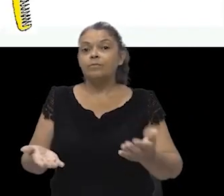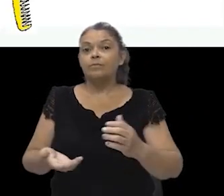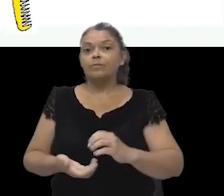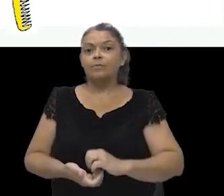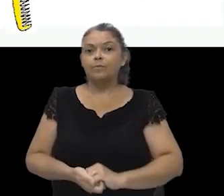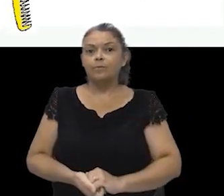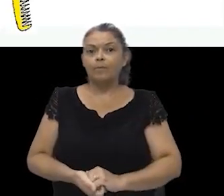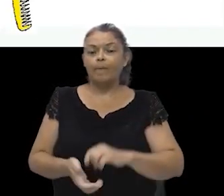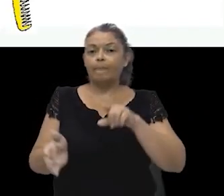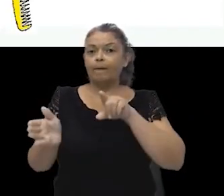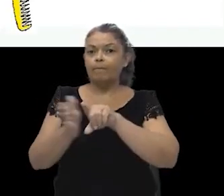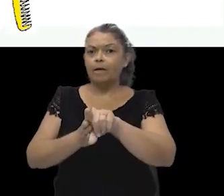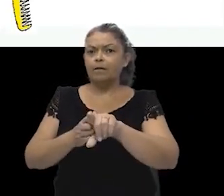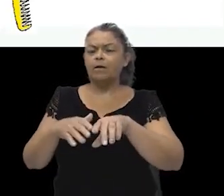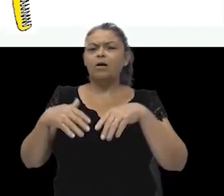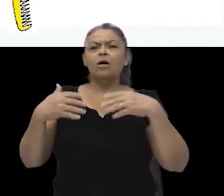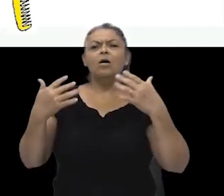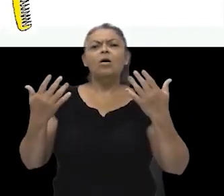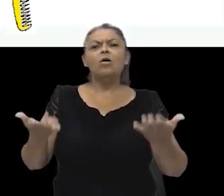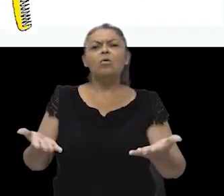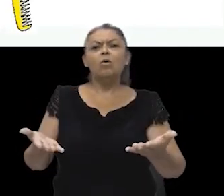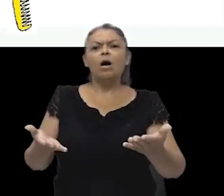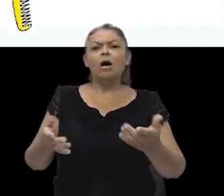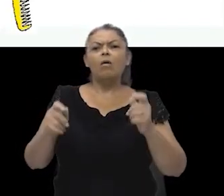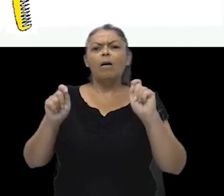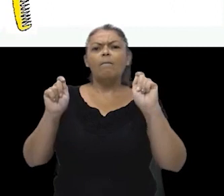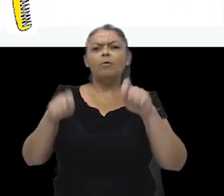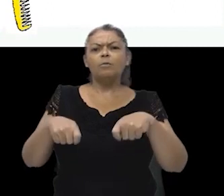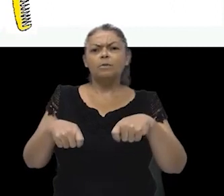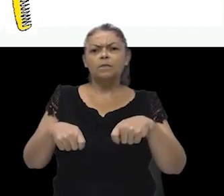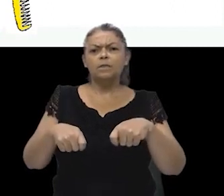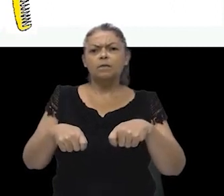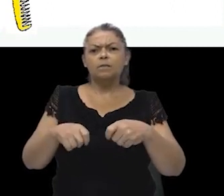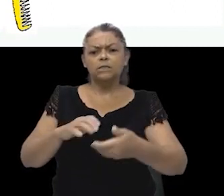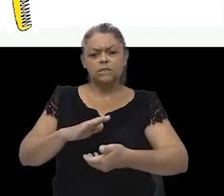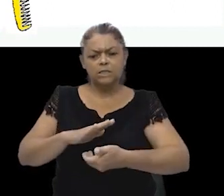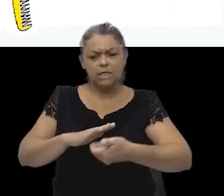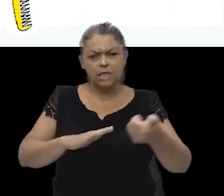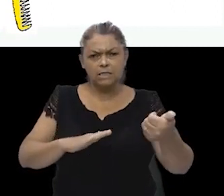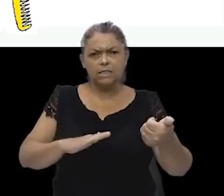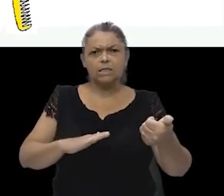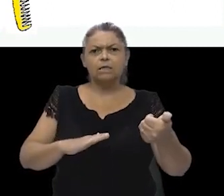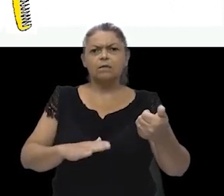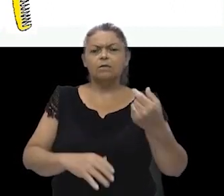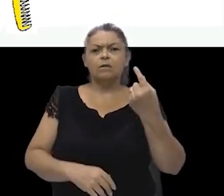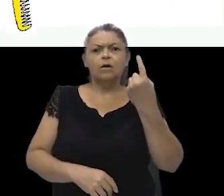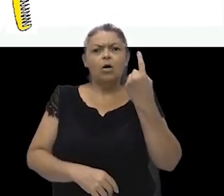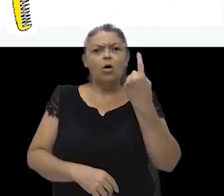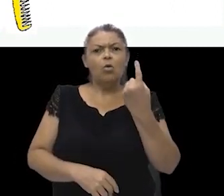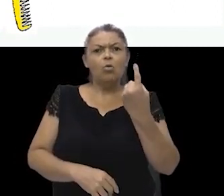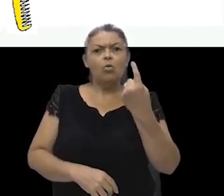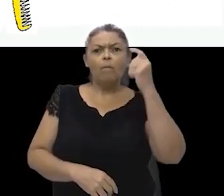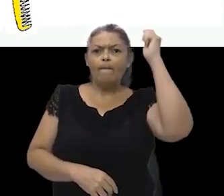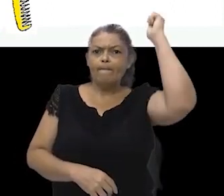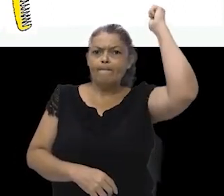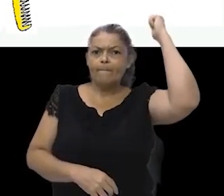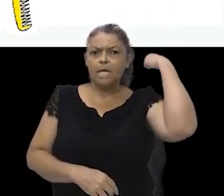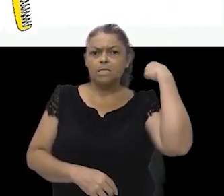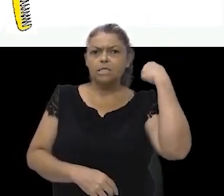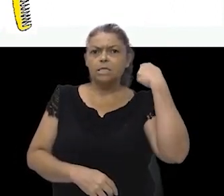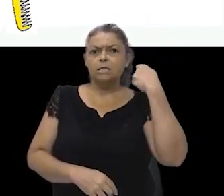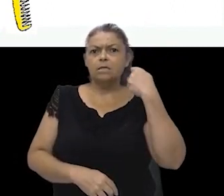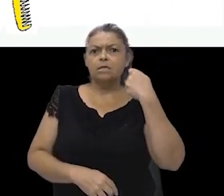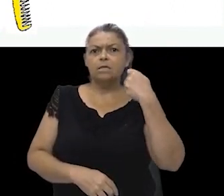E a pergunta é, qual seria a probabilidade de se retirar ao acaso um pente de cor azul? Ó,